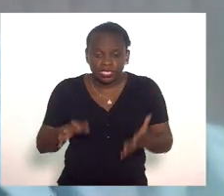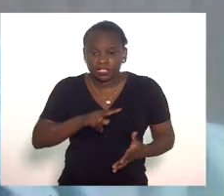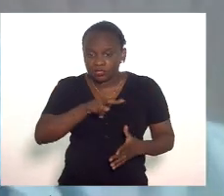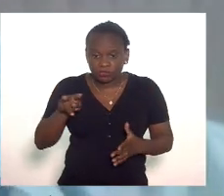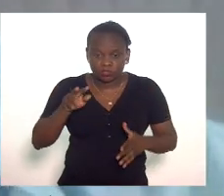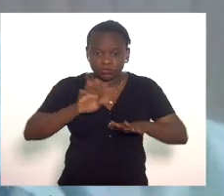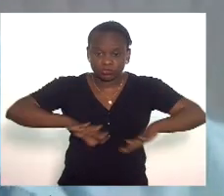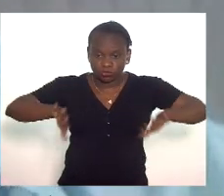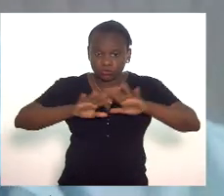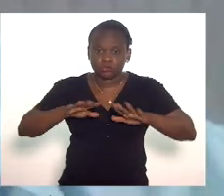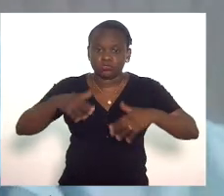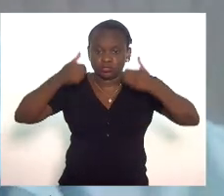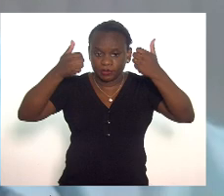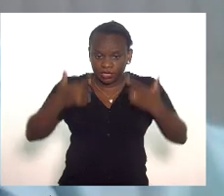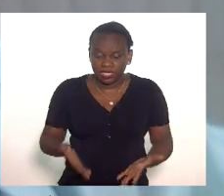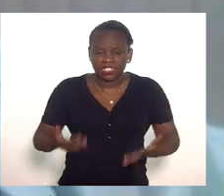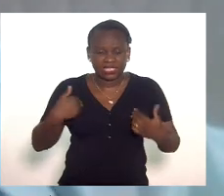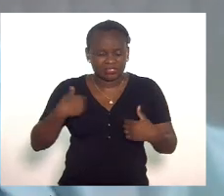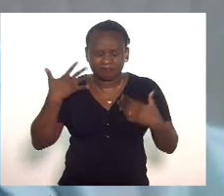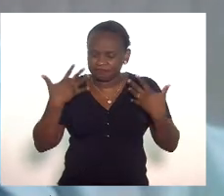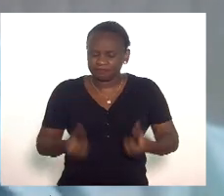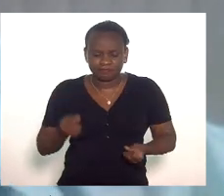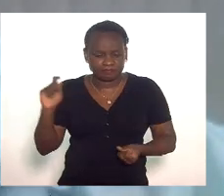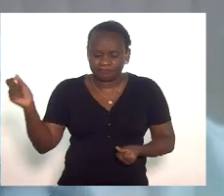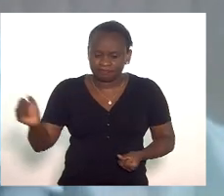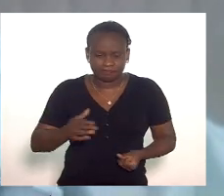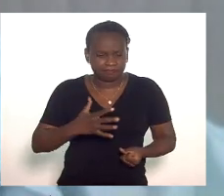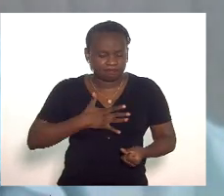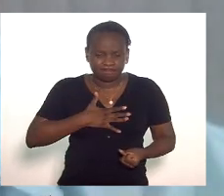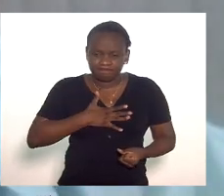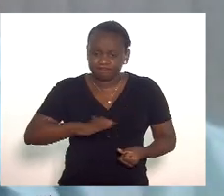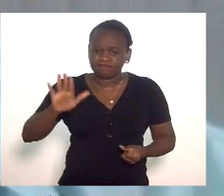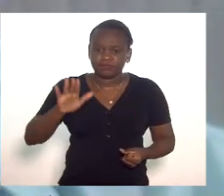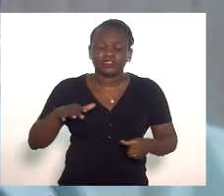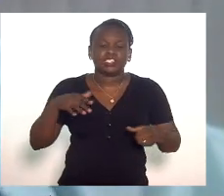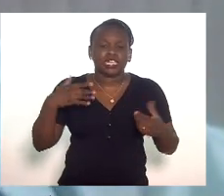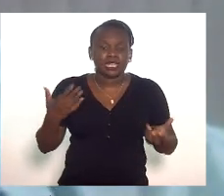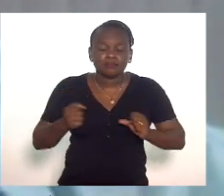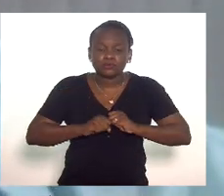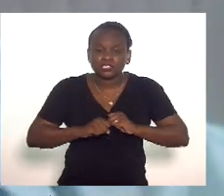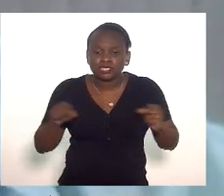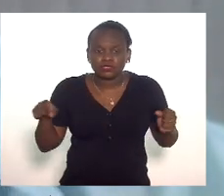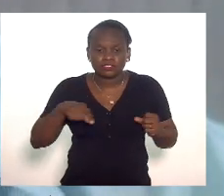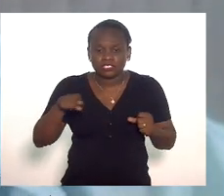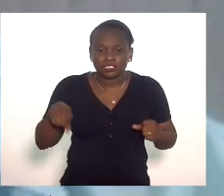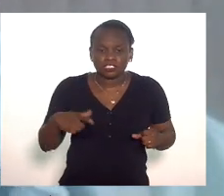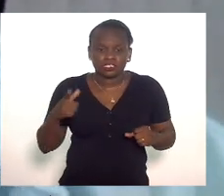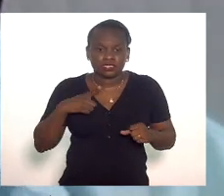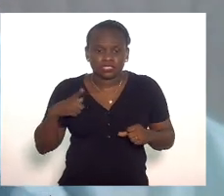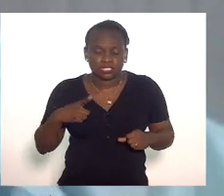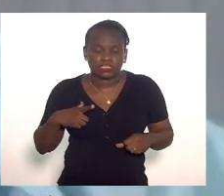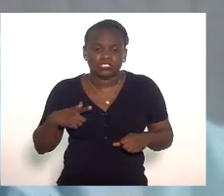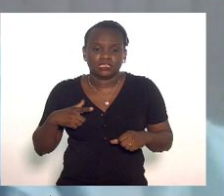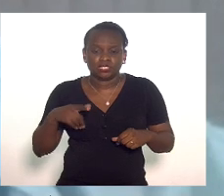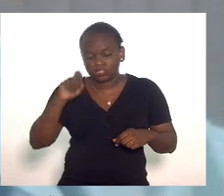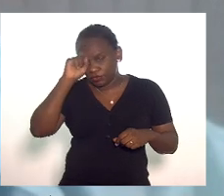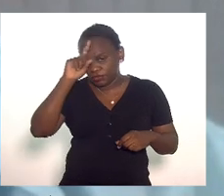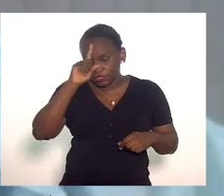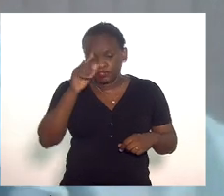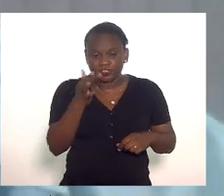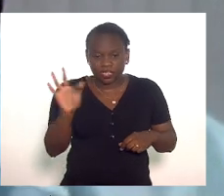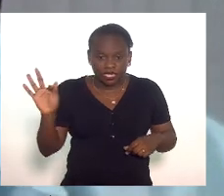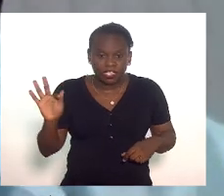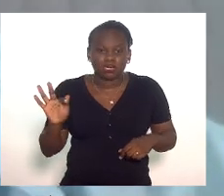e demonstrar o meu repúdio a incapacidade que nós temos com as unidades federais